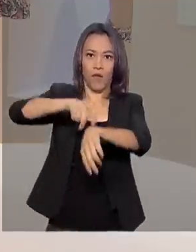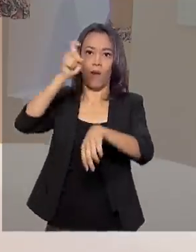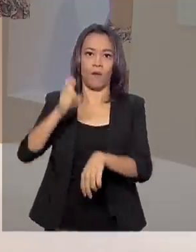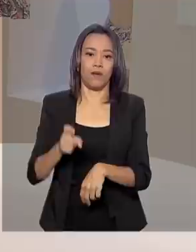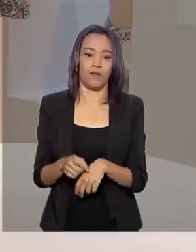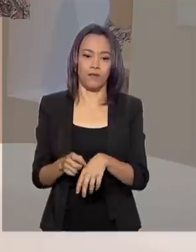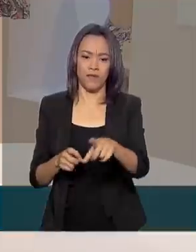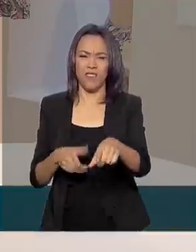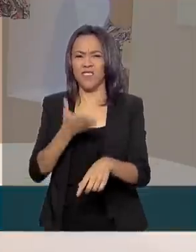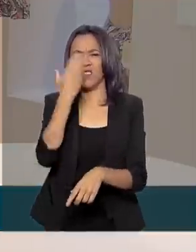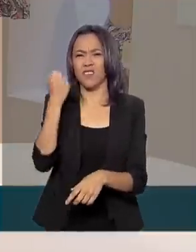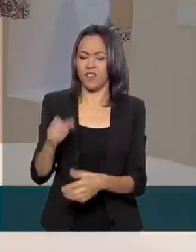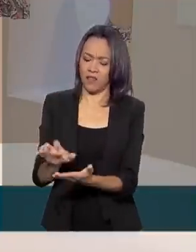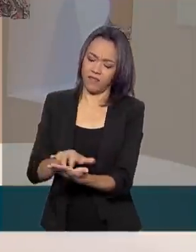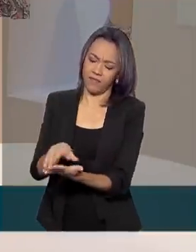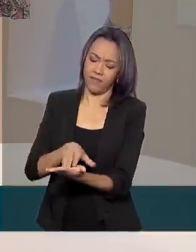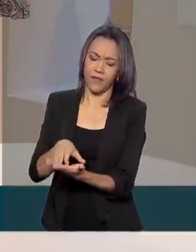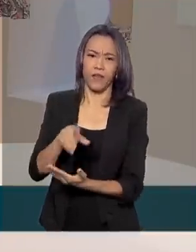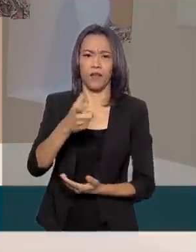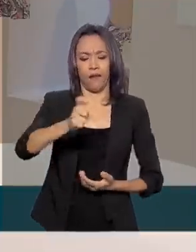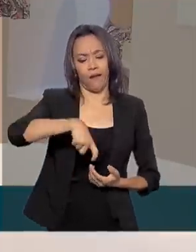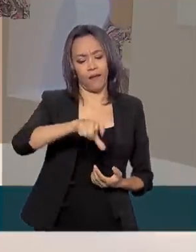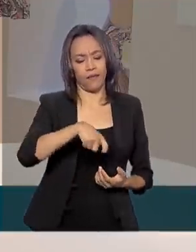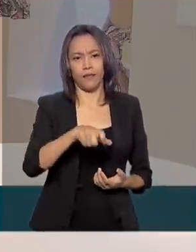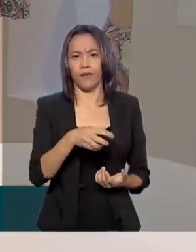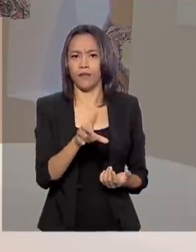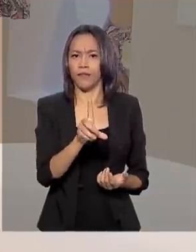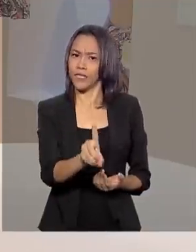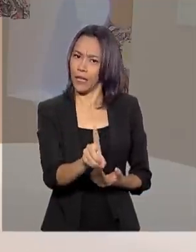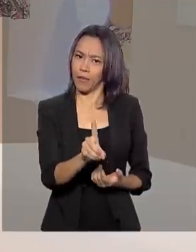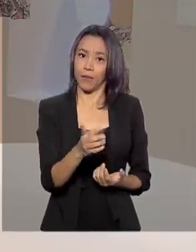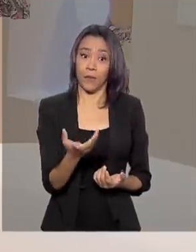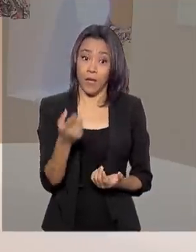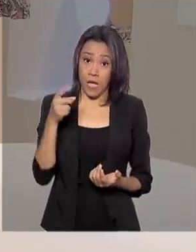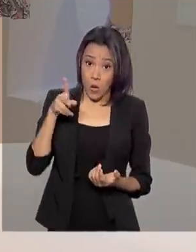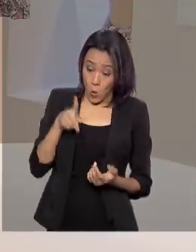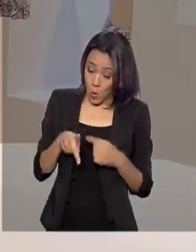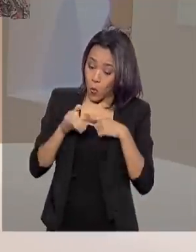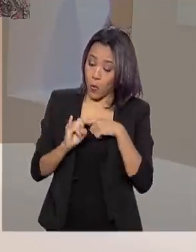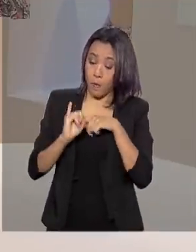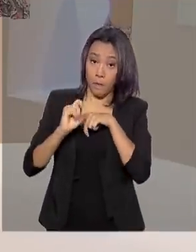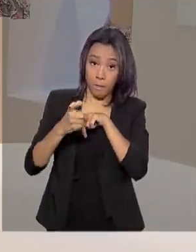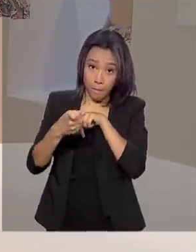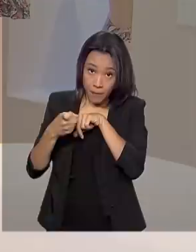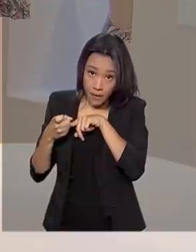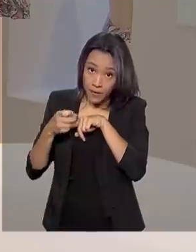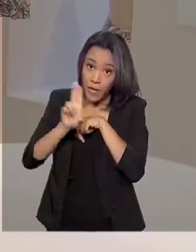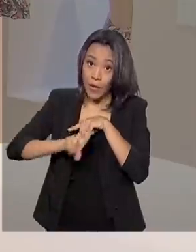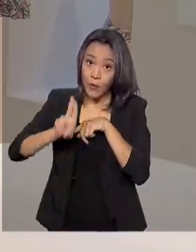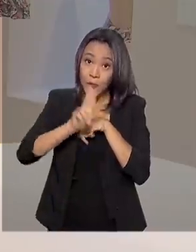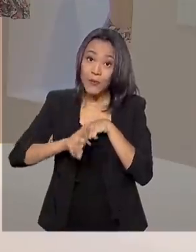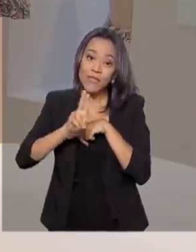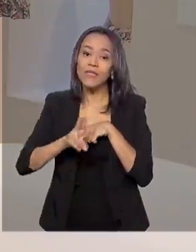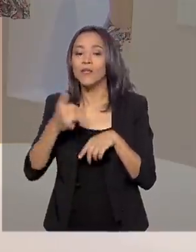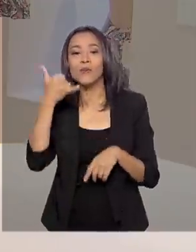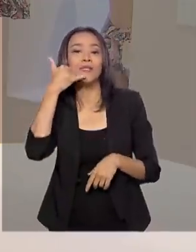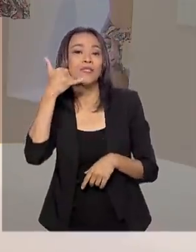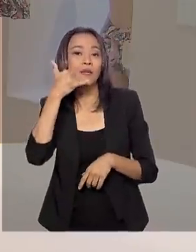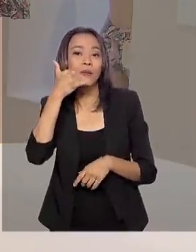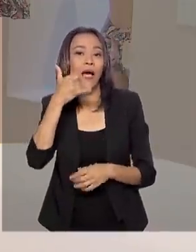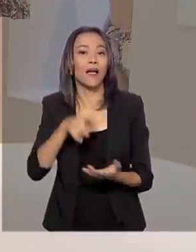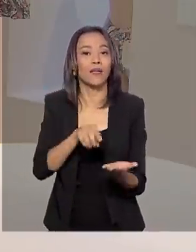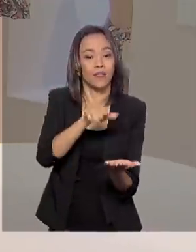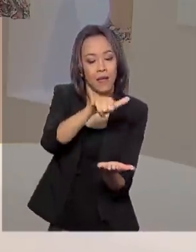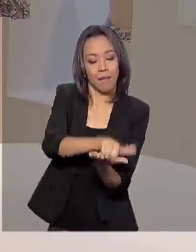Esqueça a maquininha e o cartão de débito. Com o PIX, o pagamento será feito usando o celular por meio do aplicativo das